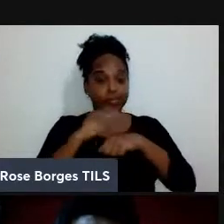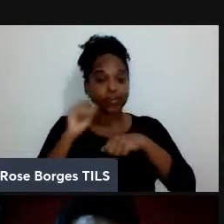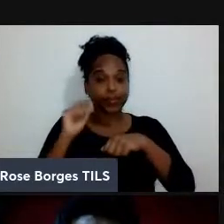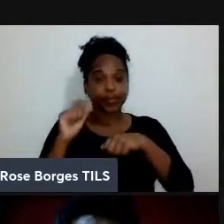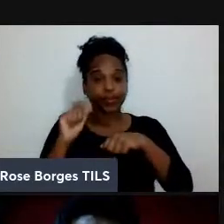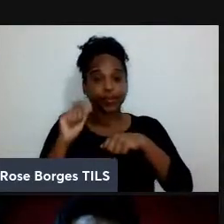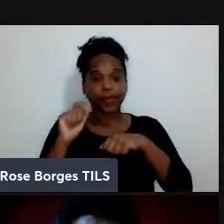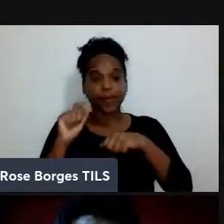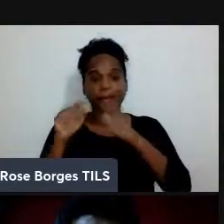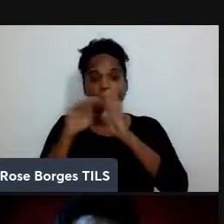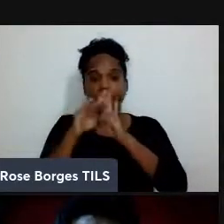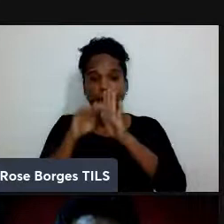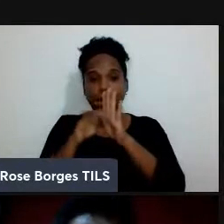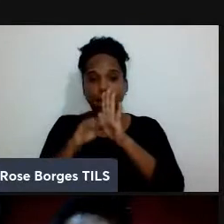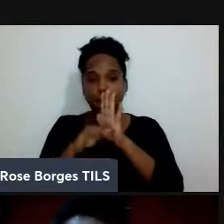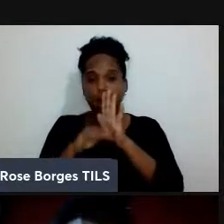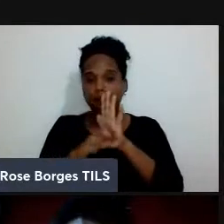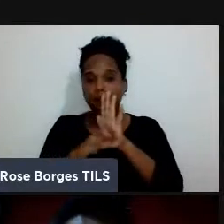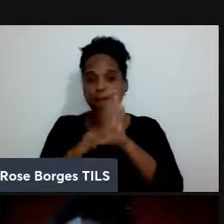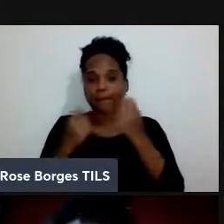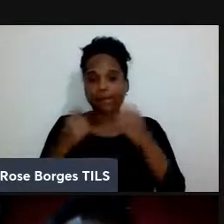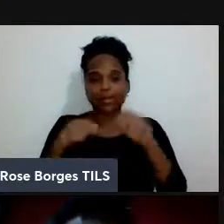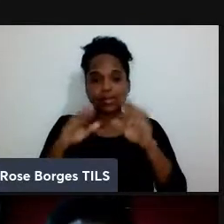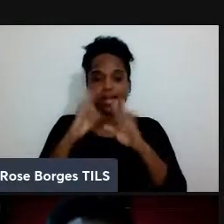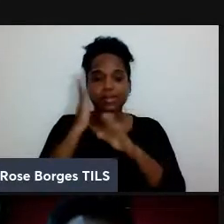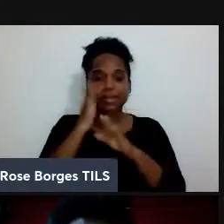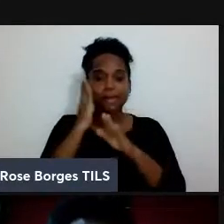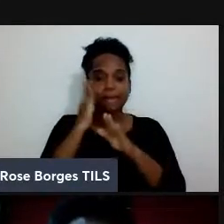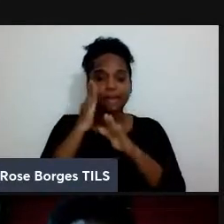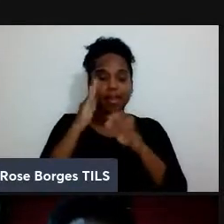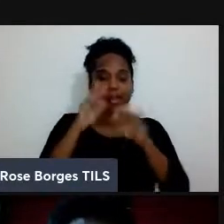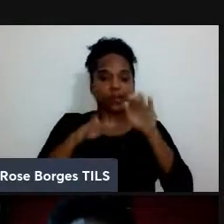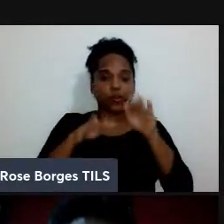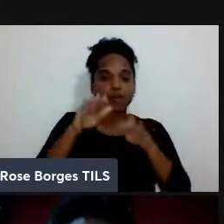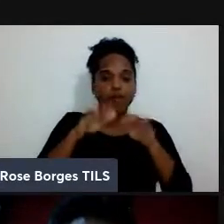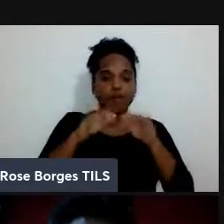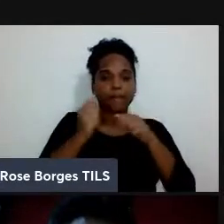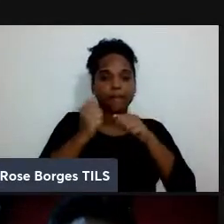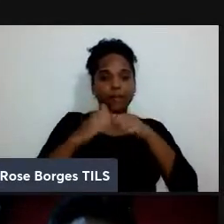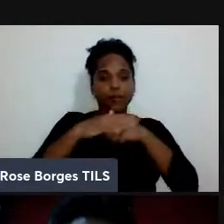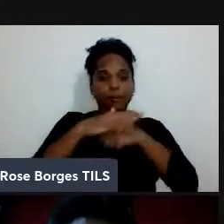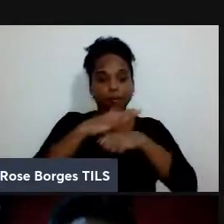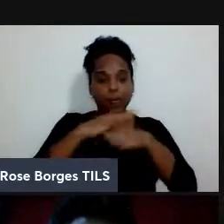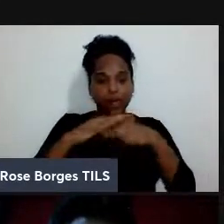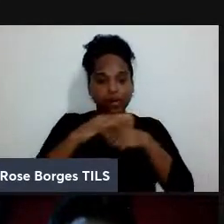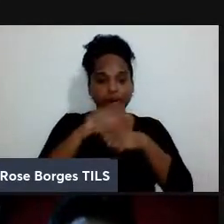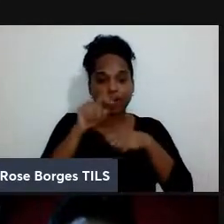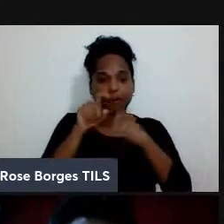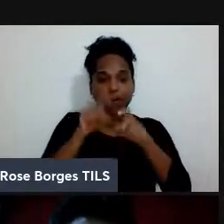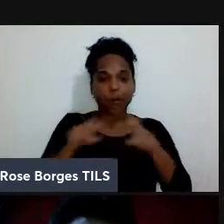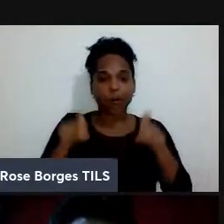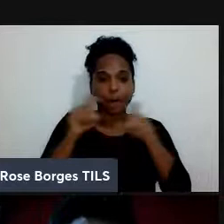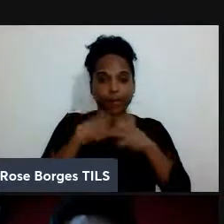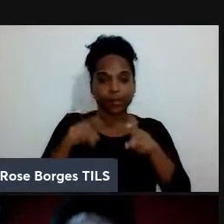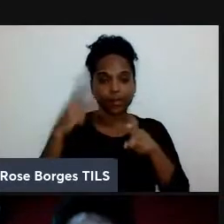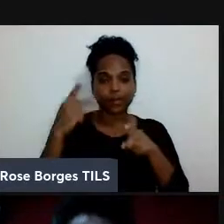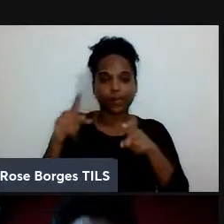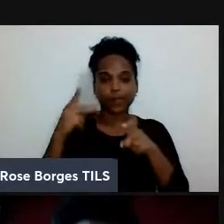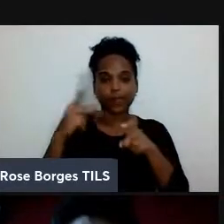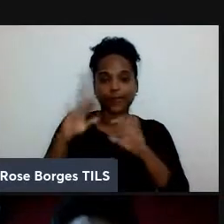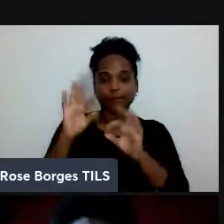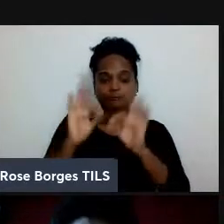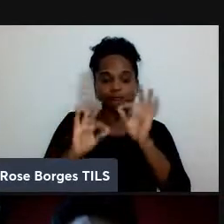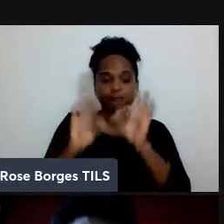o tunelamento quântico acontecendo lá no semicondutor para programar o computador dele em python ou o quer que seja